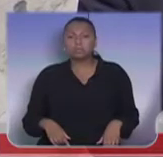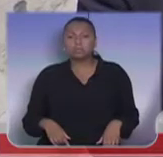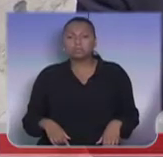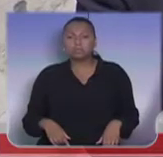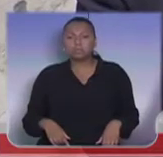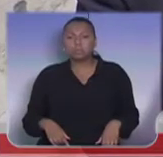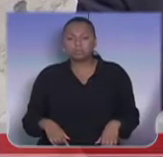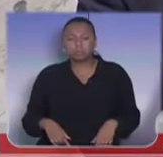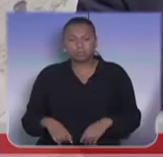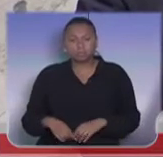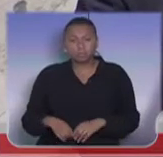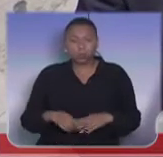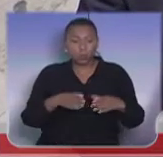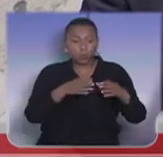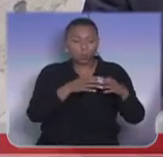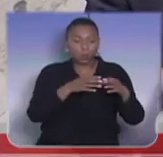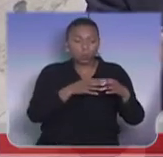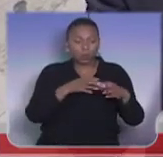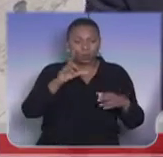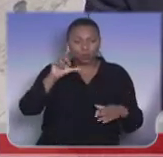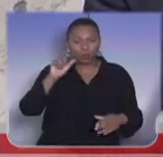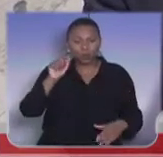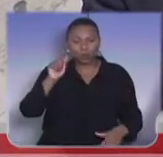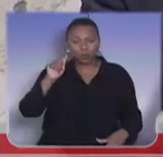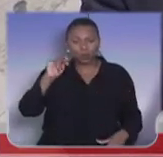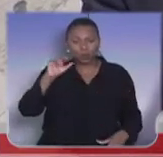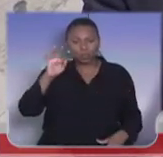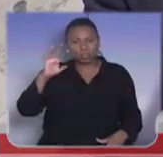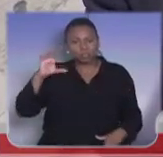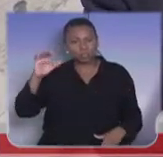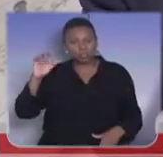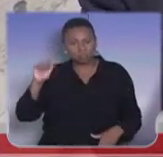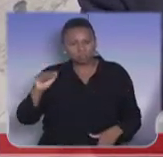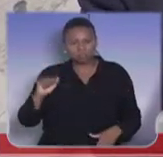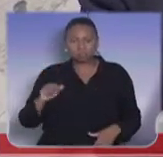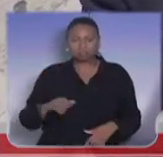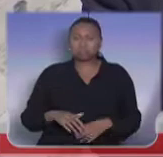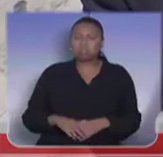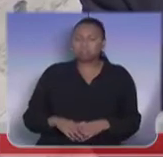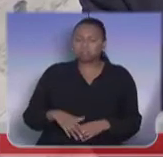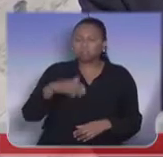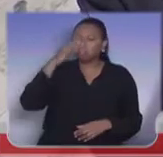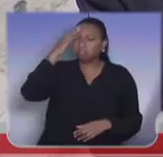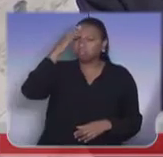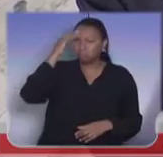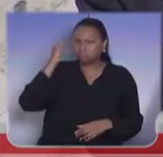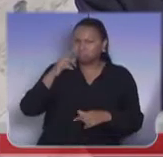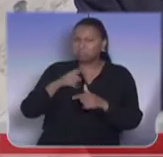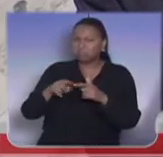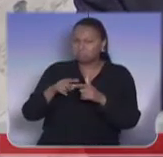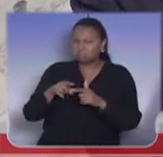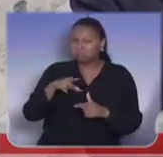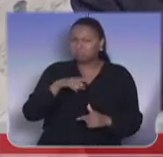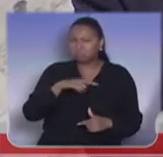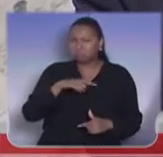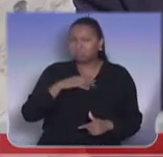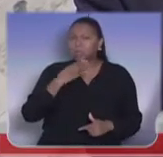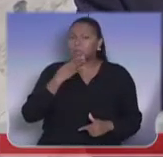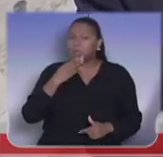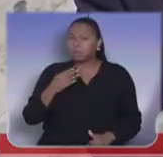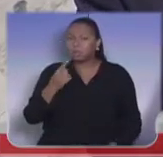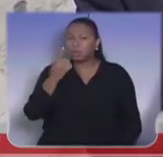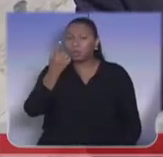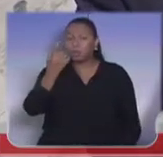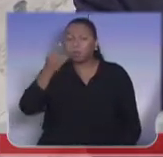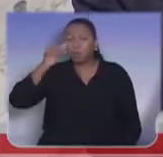tomou conhecimento da existência das demandas da nossa região e pediu uma demanda de, no mínimo, um milhão de